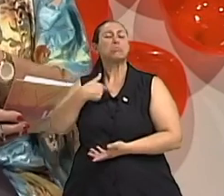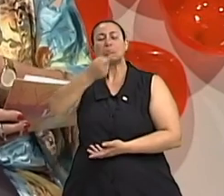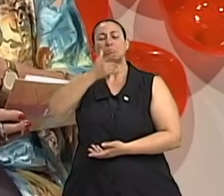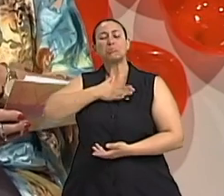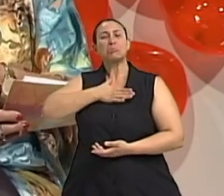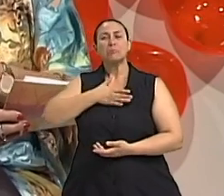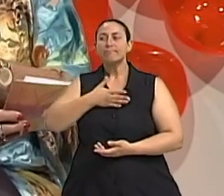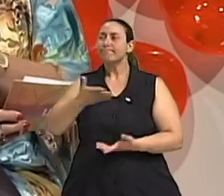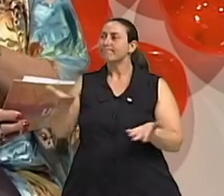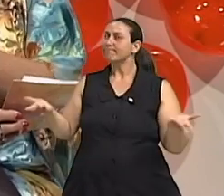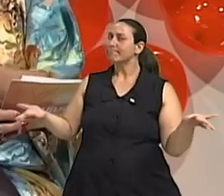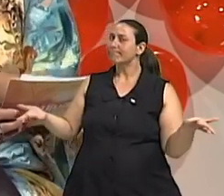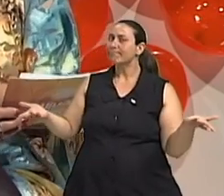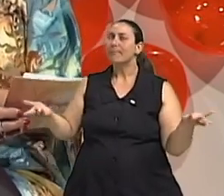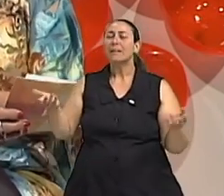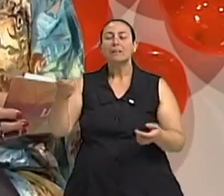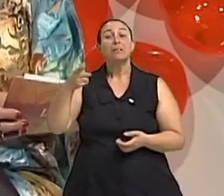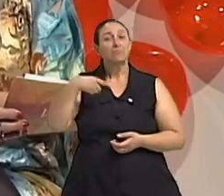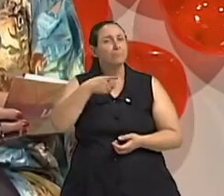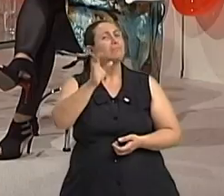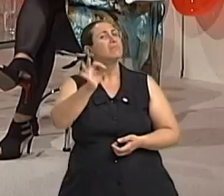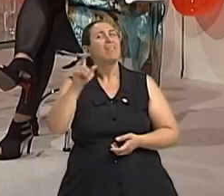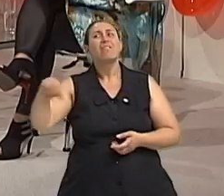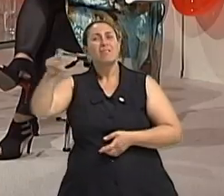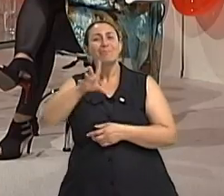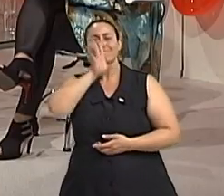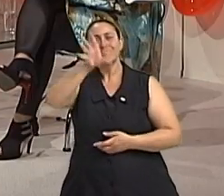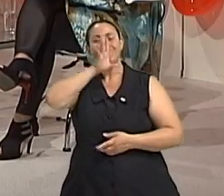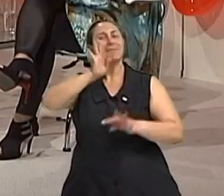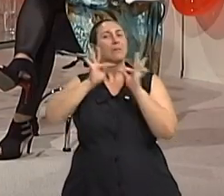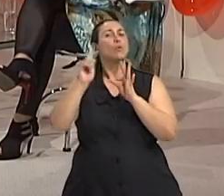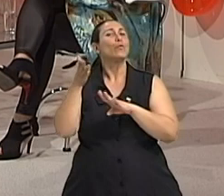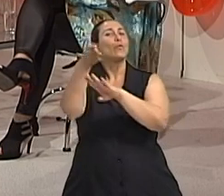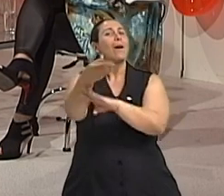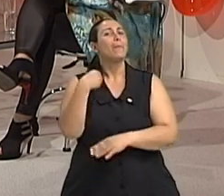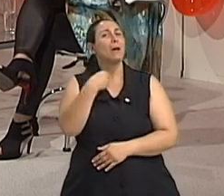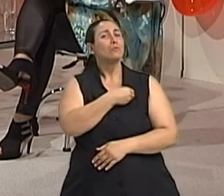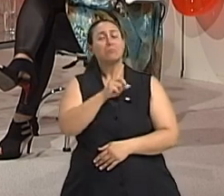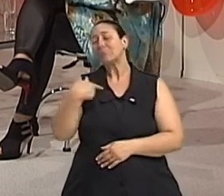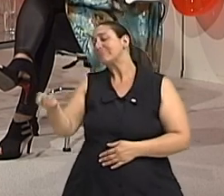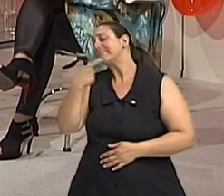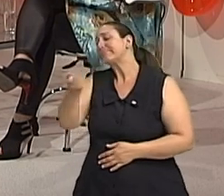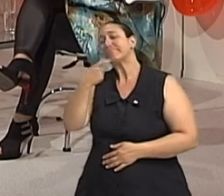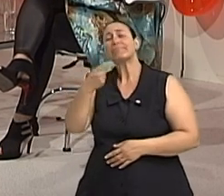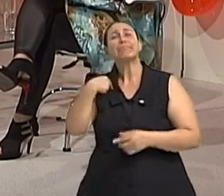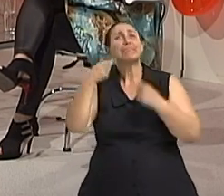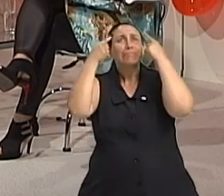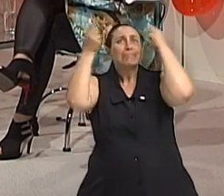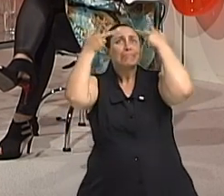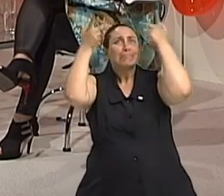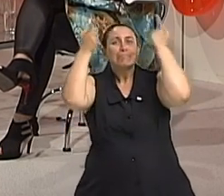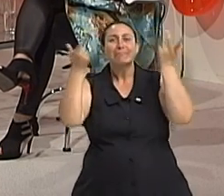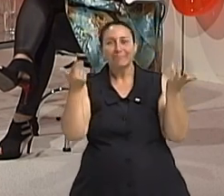esses tratamentos é que não são bons né doutor porque se o organismo se acostuma com uma medicação isso pode levar